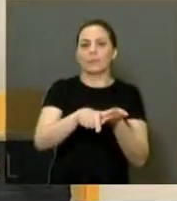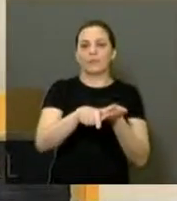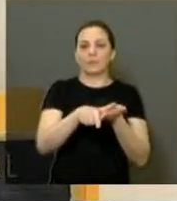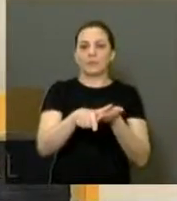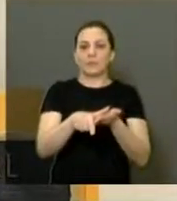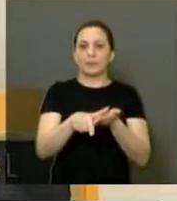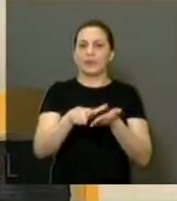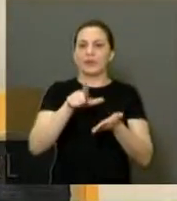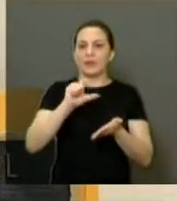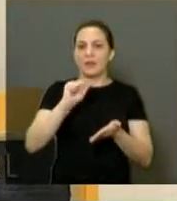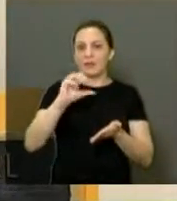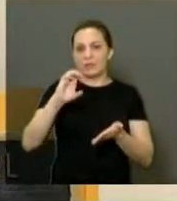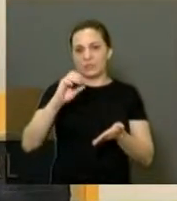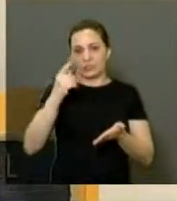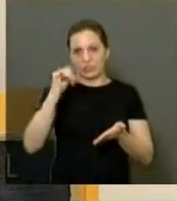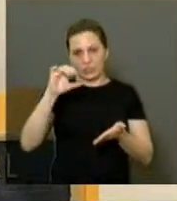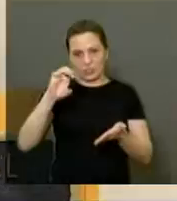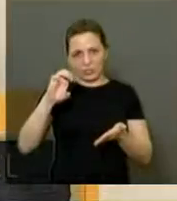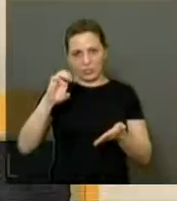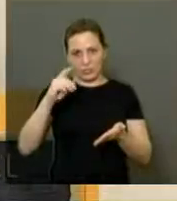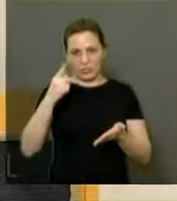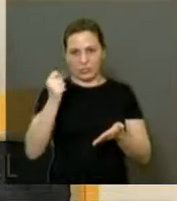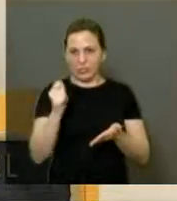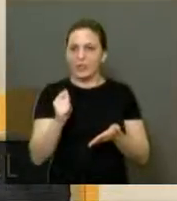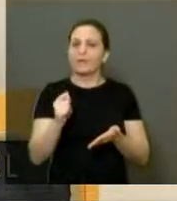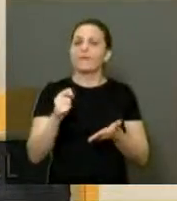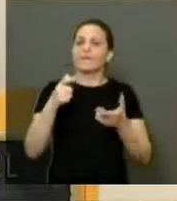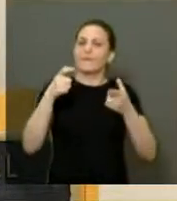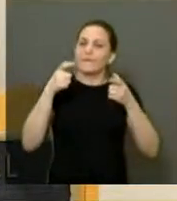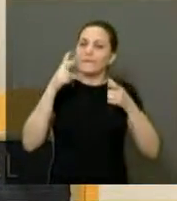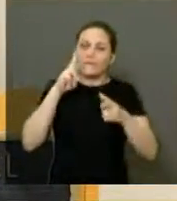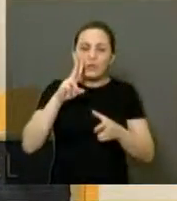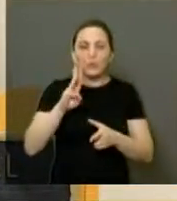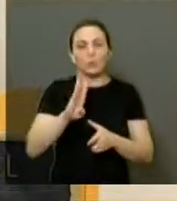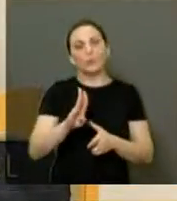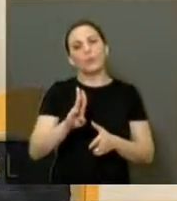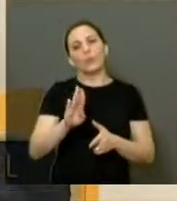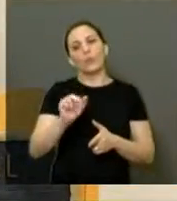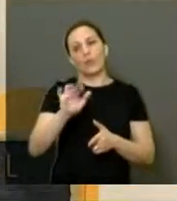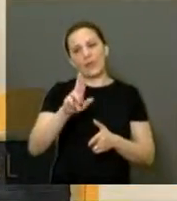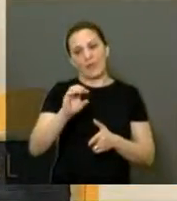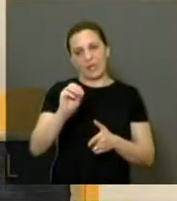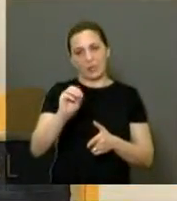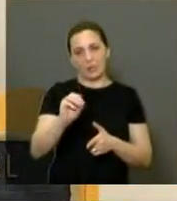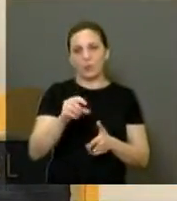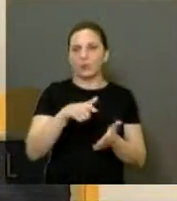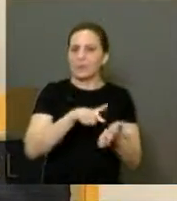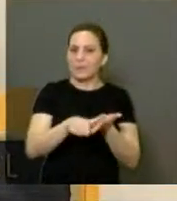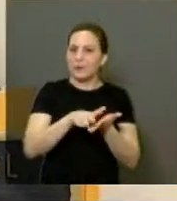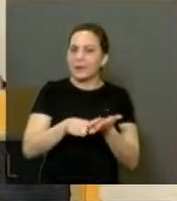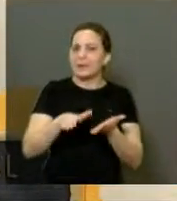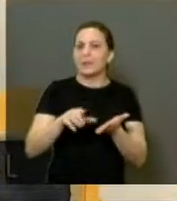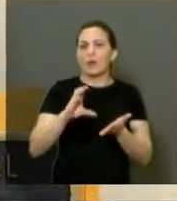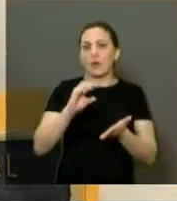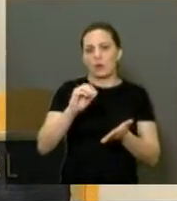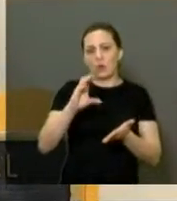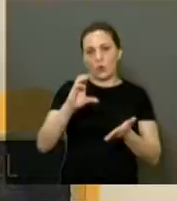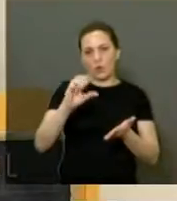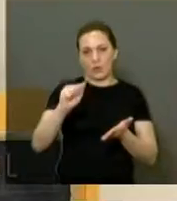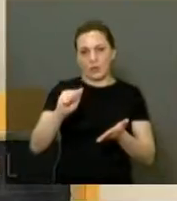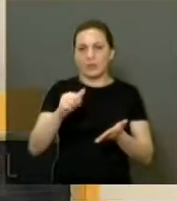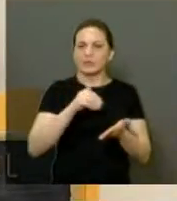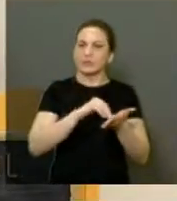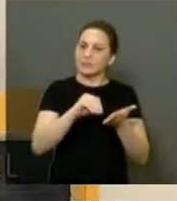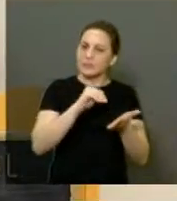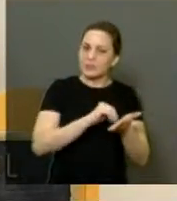O Laxixe esteve lá vendo todos os bueiros para que sejam limpos. O Coca também esteve com a sua secretaria